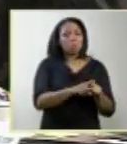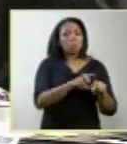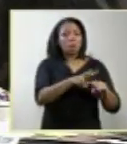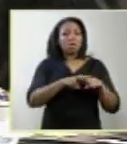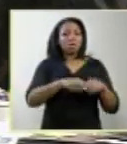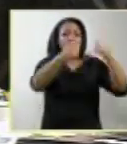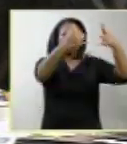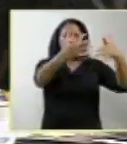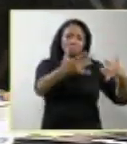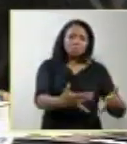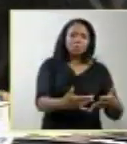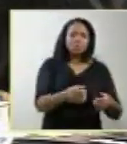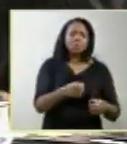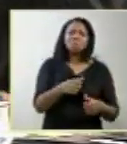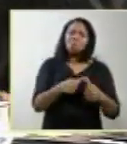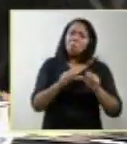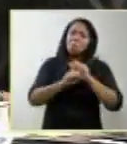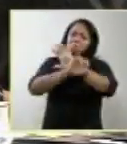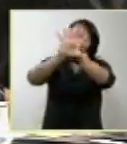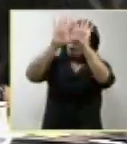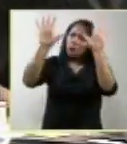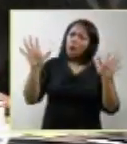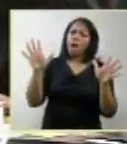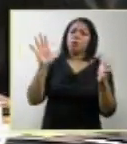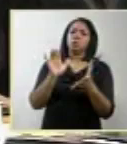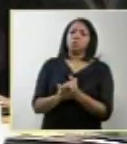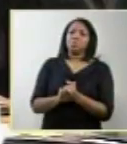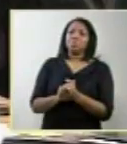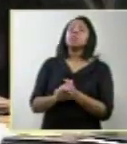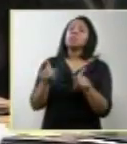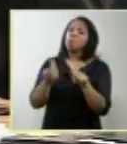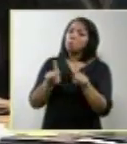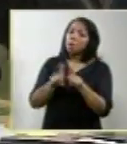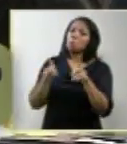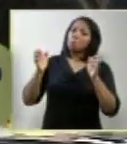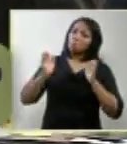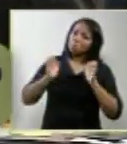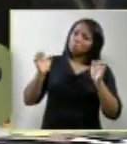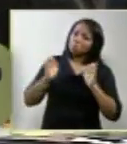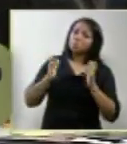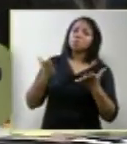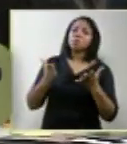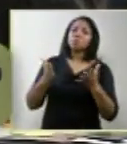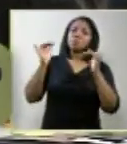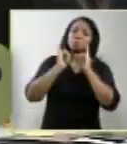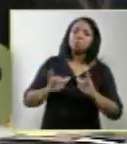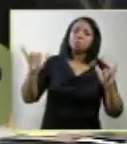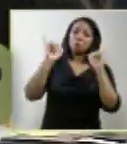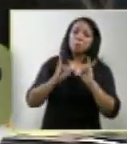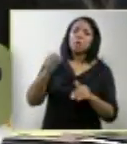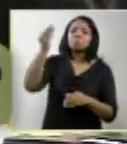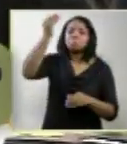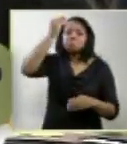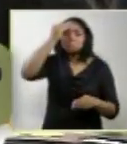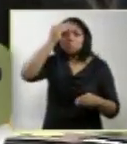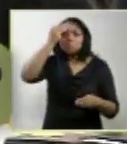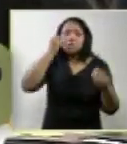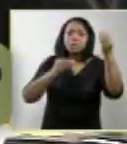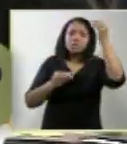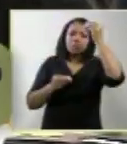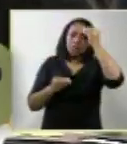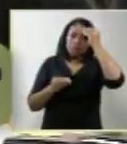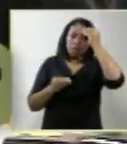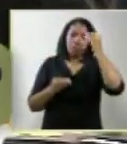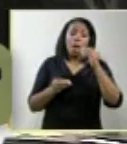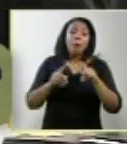muito clara, muito rica para quem está querendo se informar sobre o assunto. E eu teria, na